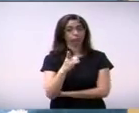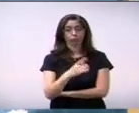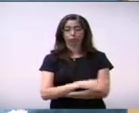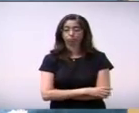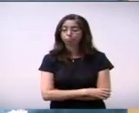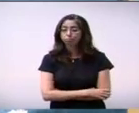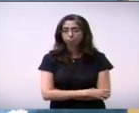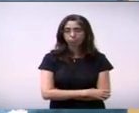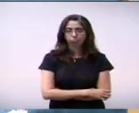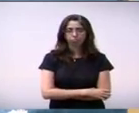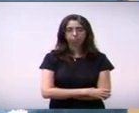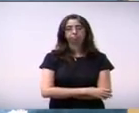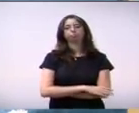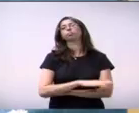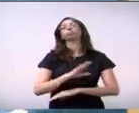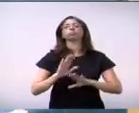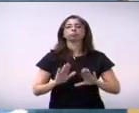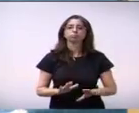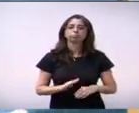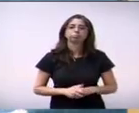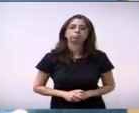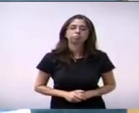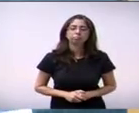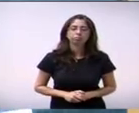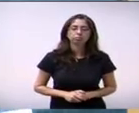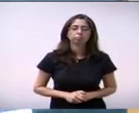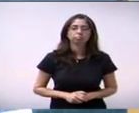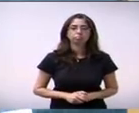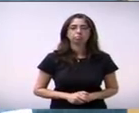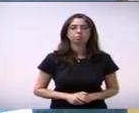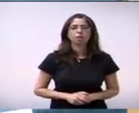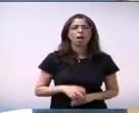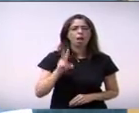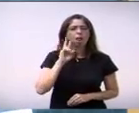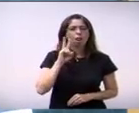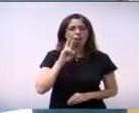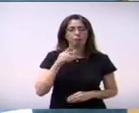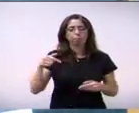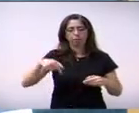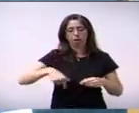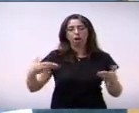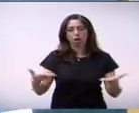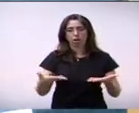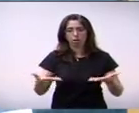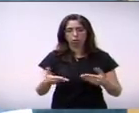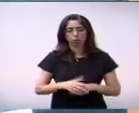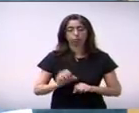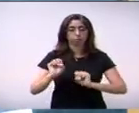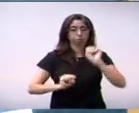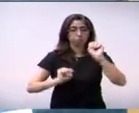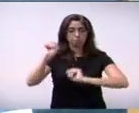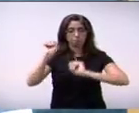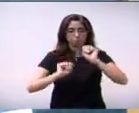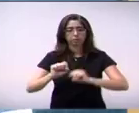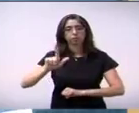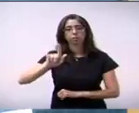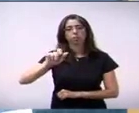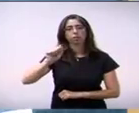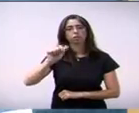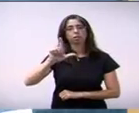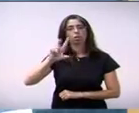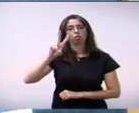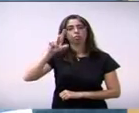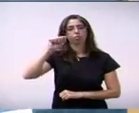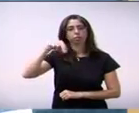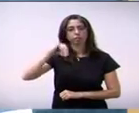O questionamento levantado e posto nessa casa pela Galvani, em que, pese ela ter o direito dela